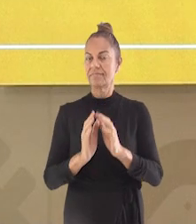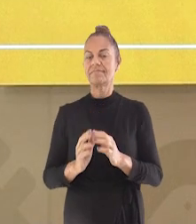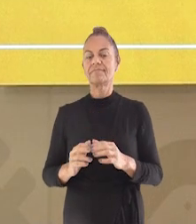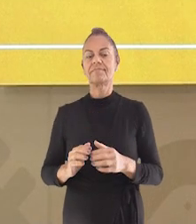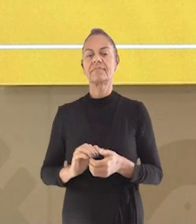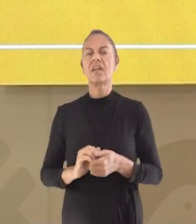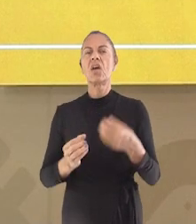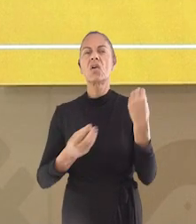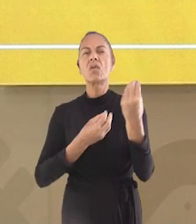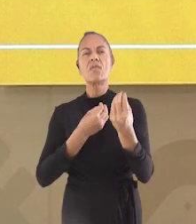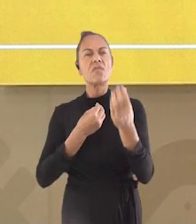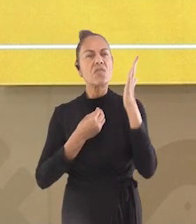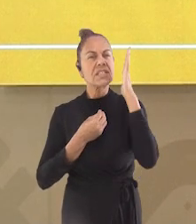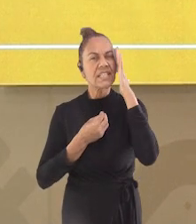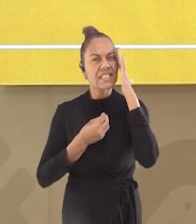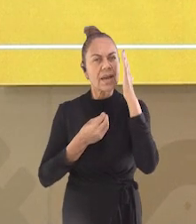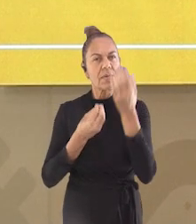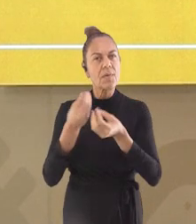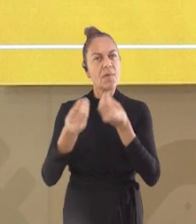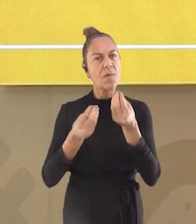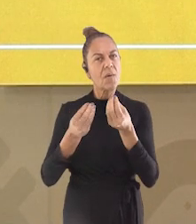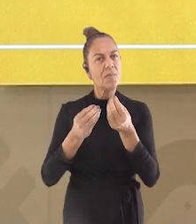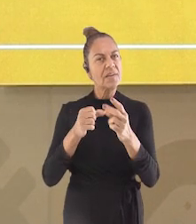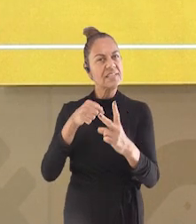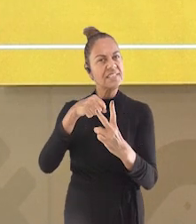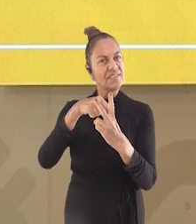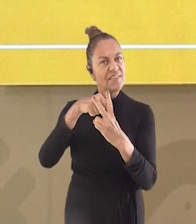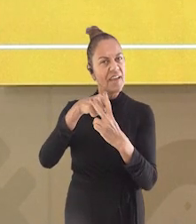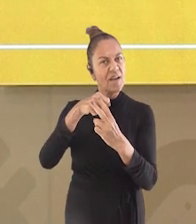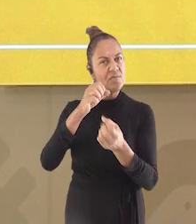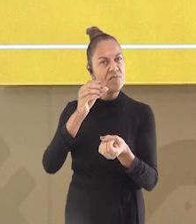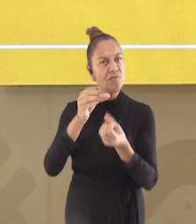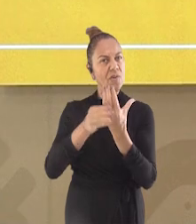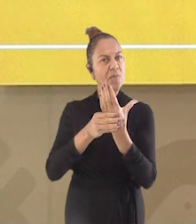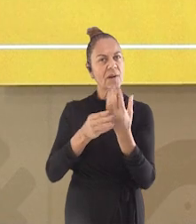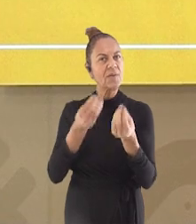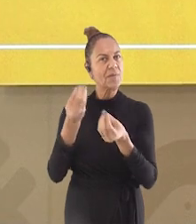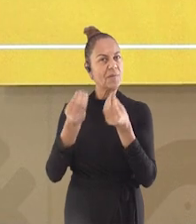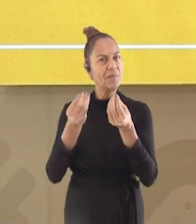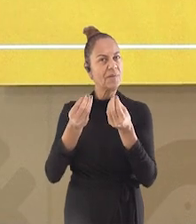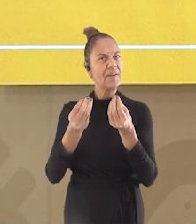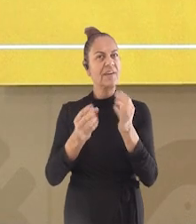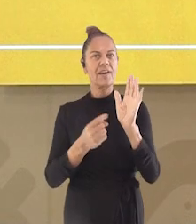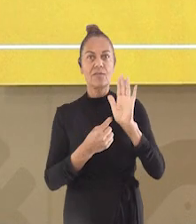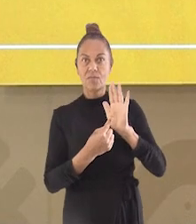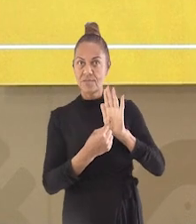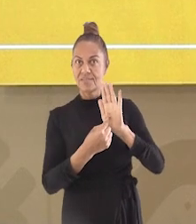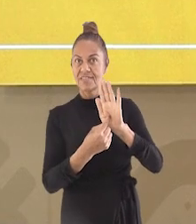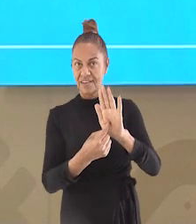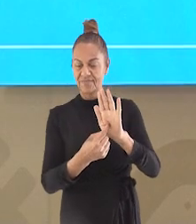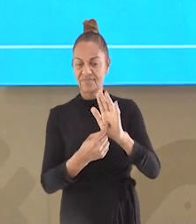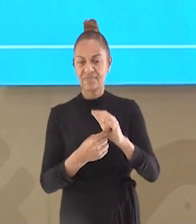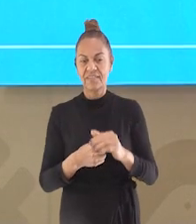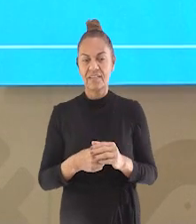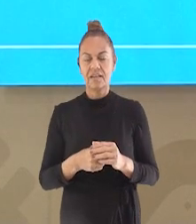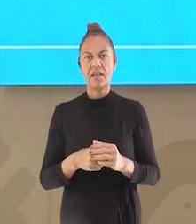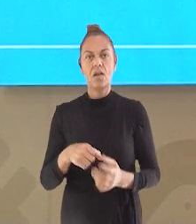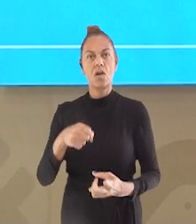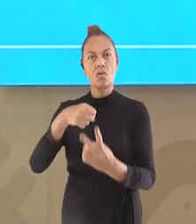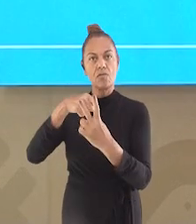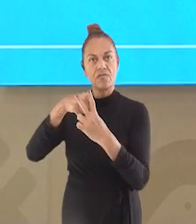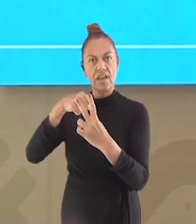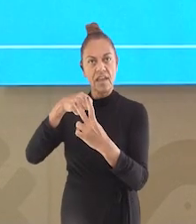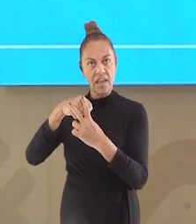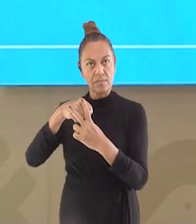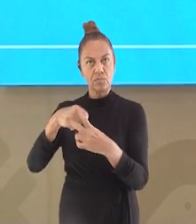Você sabe como esses verbos são formados? Vou mostrar para vocês. Dêem só uma olhada. Os